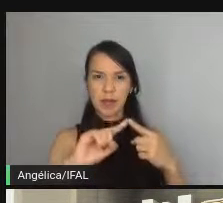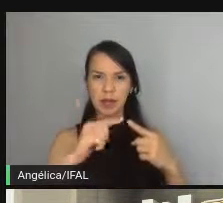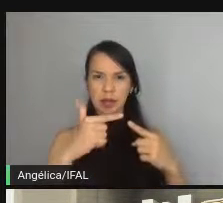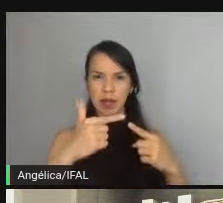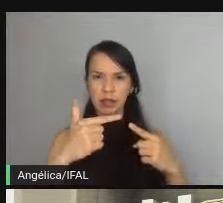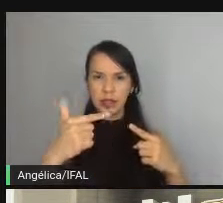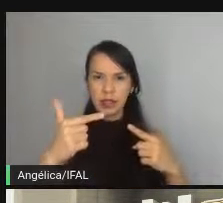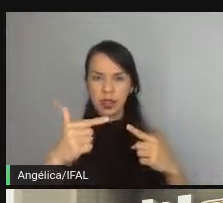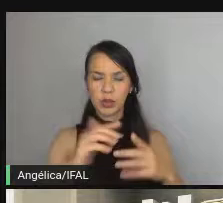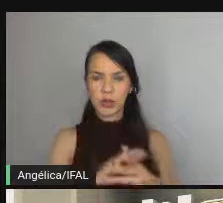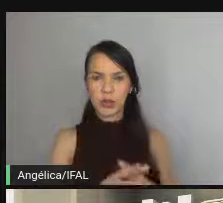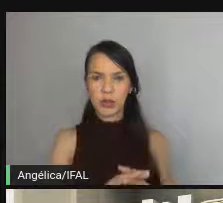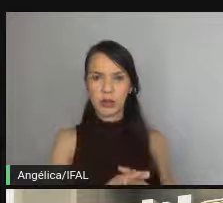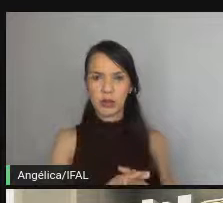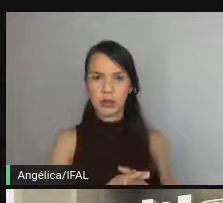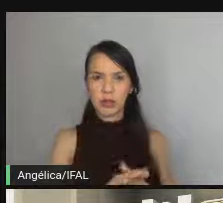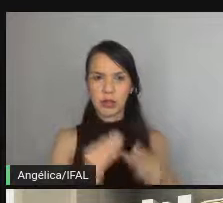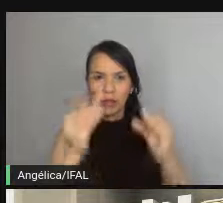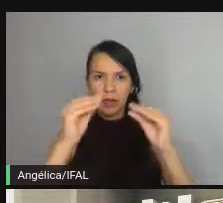exato